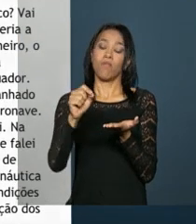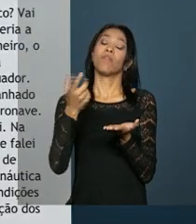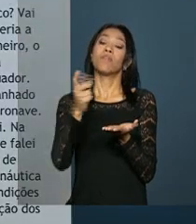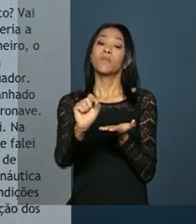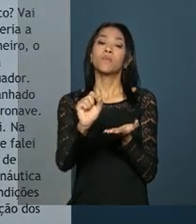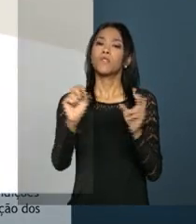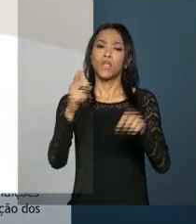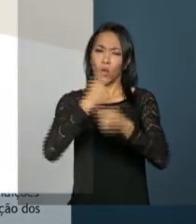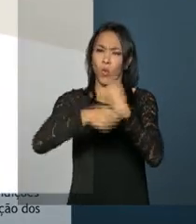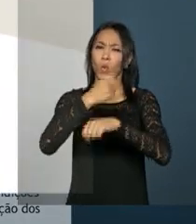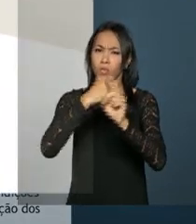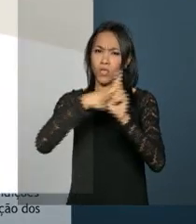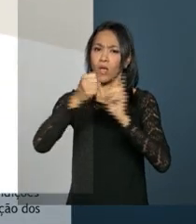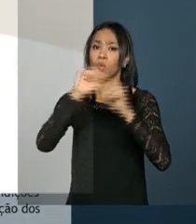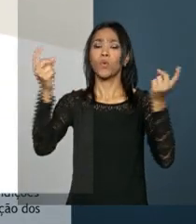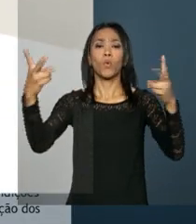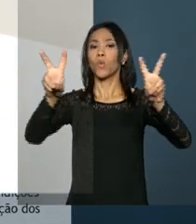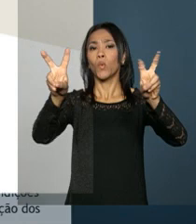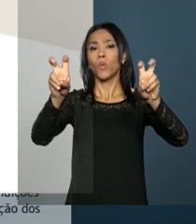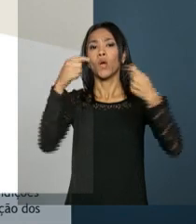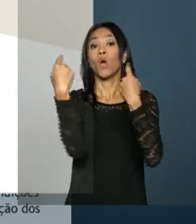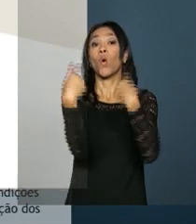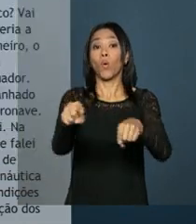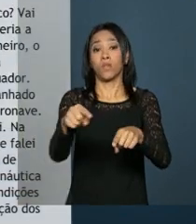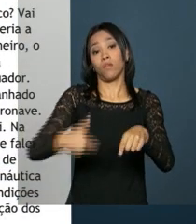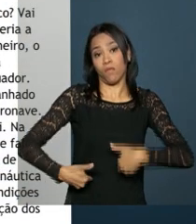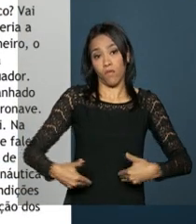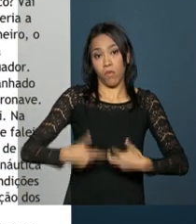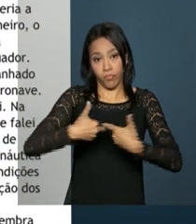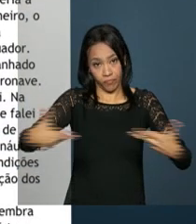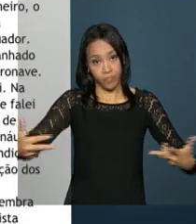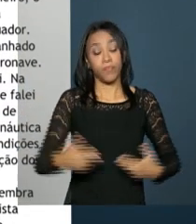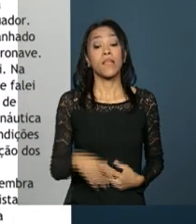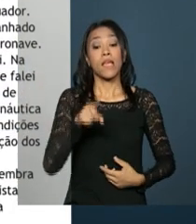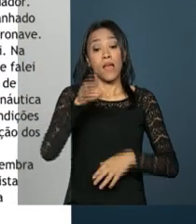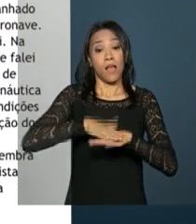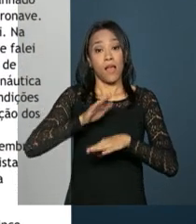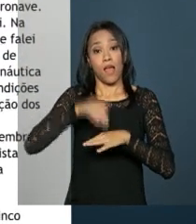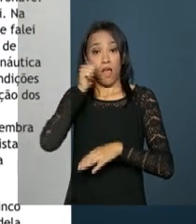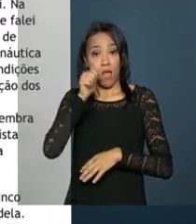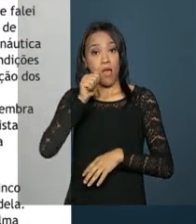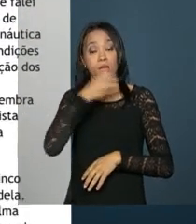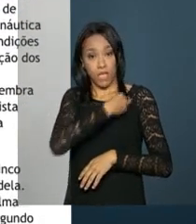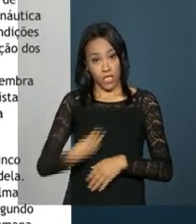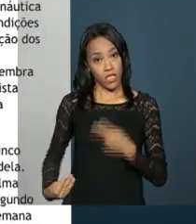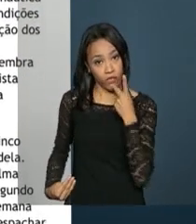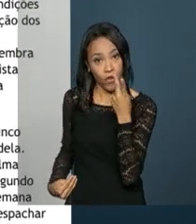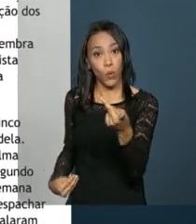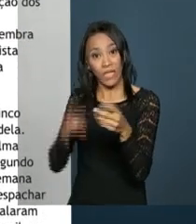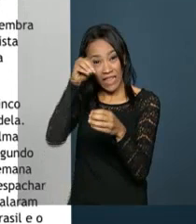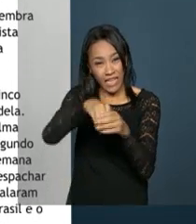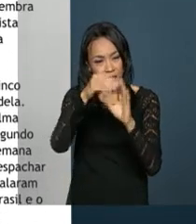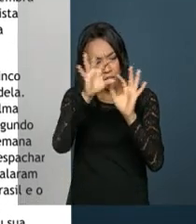sobre o combate à fome. Dentro, um conteúdo que, na avaliação da ministra do Desenvolvimento Social e